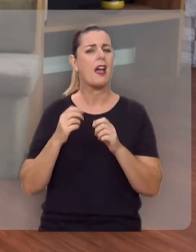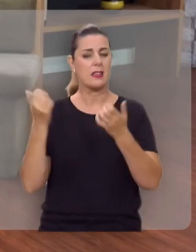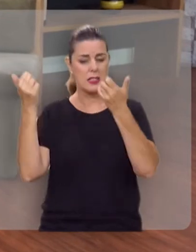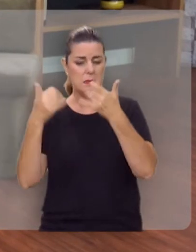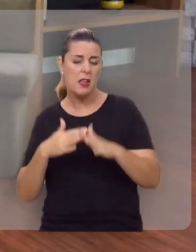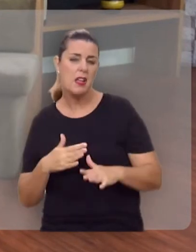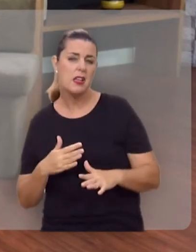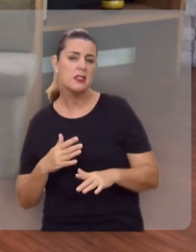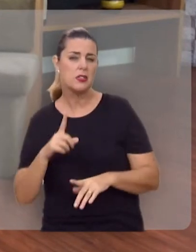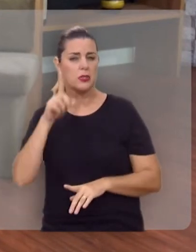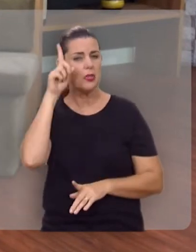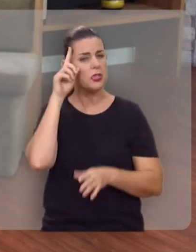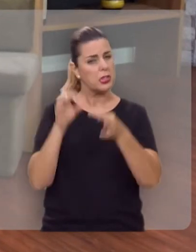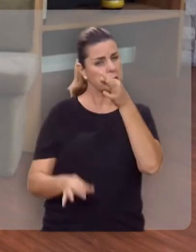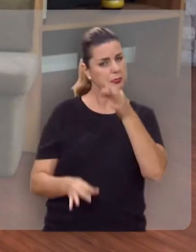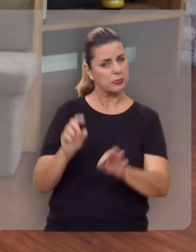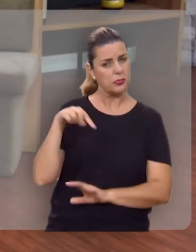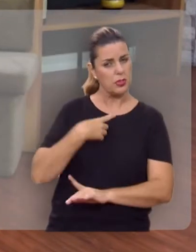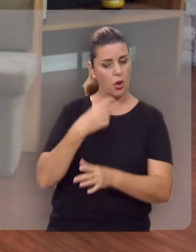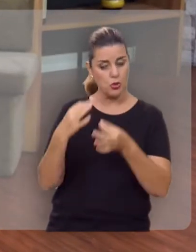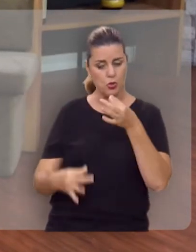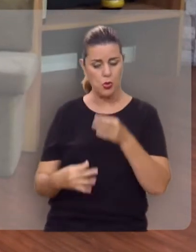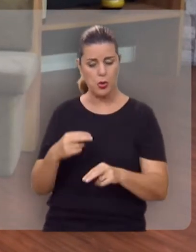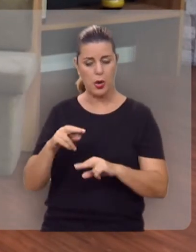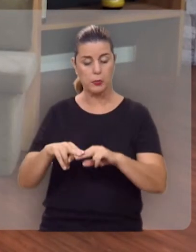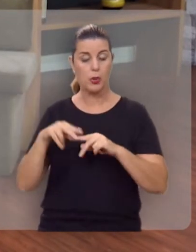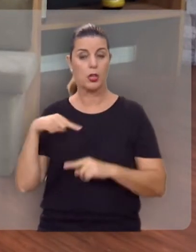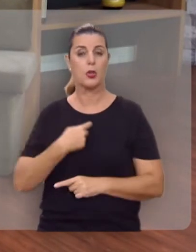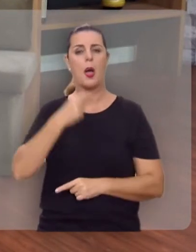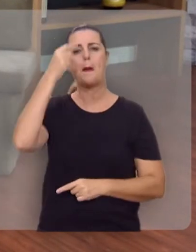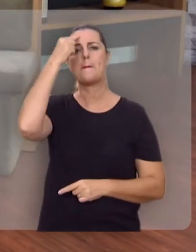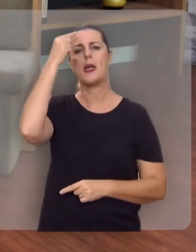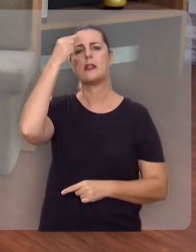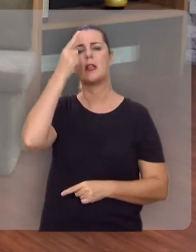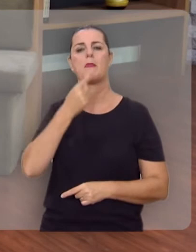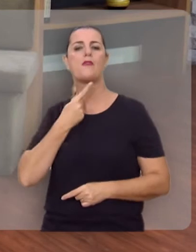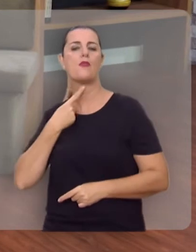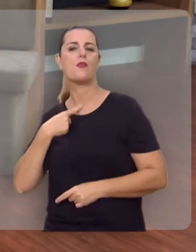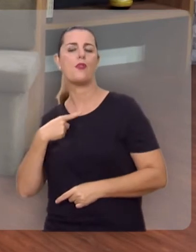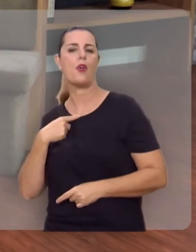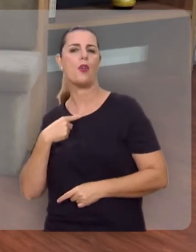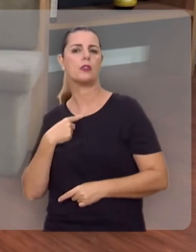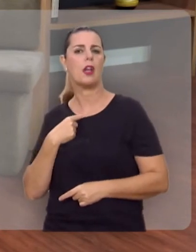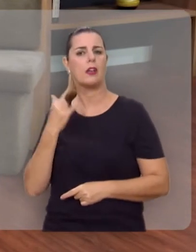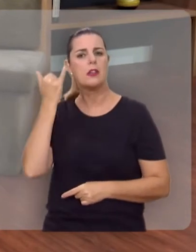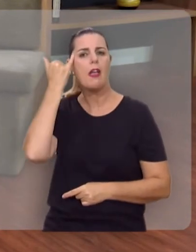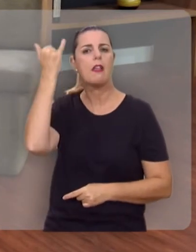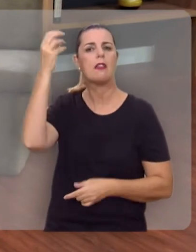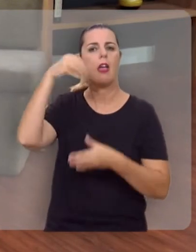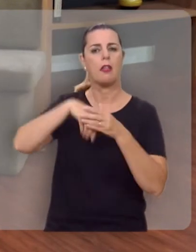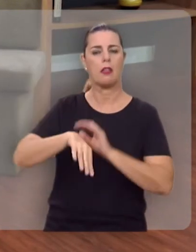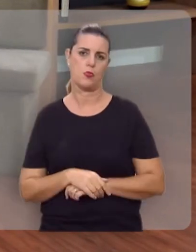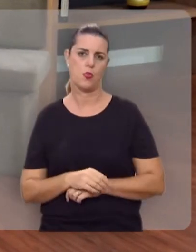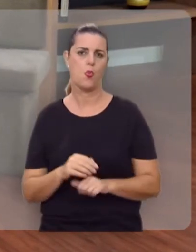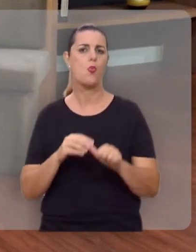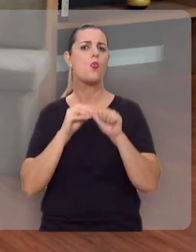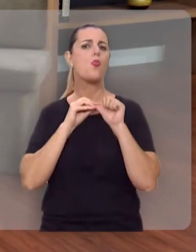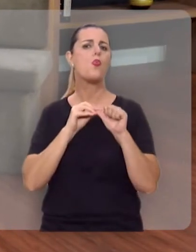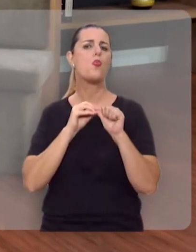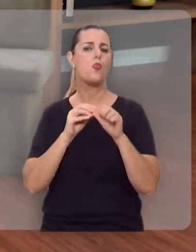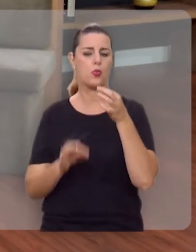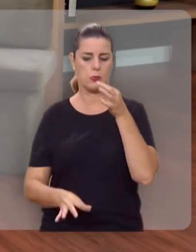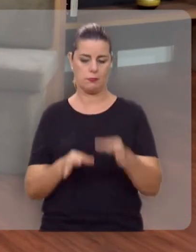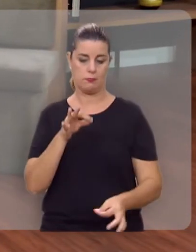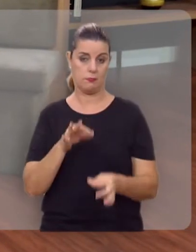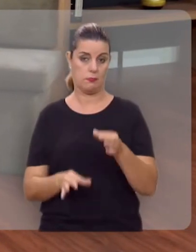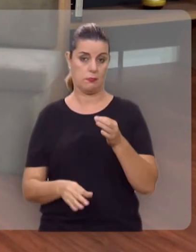isso, diz a Bíblia que no dia do juízo nós teremos julgados pelos nossos pensamentos, desejos e intenções do coração. O único